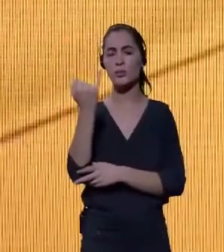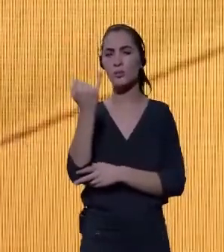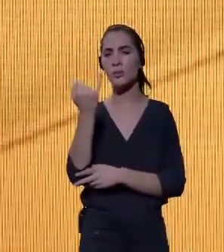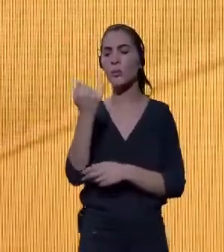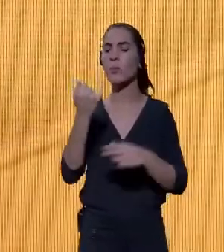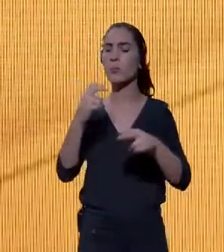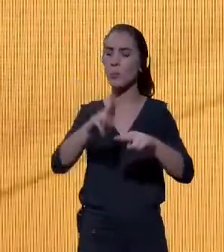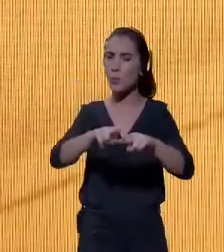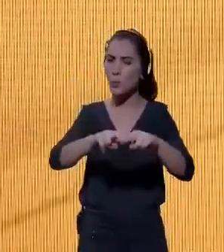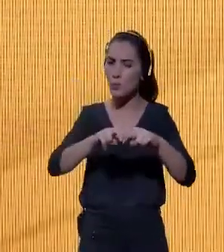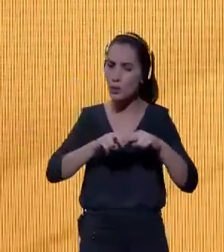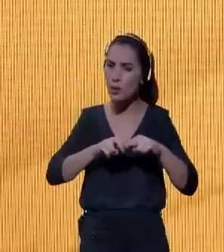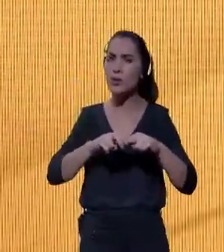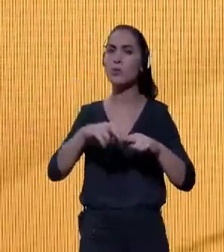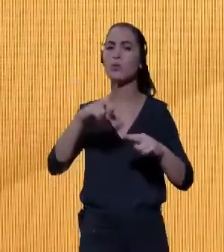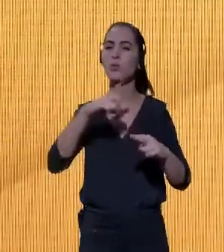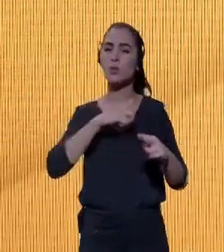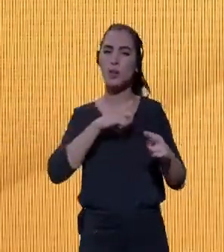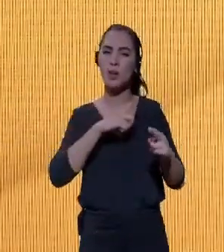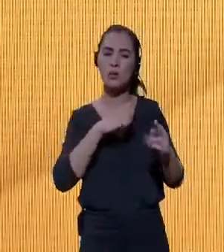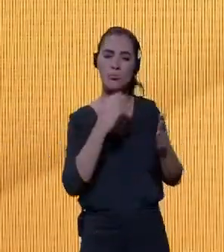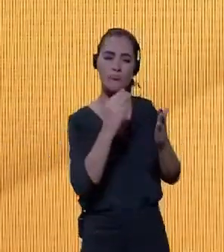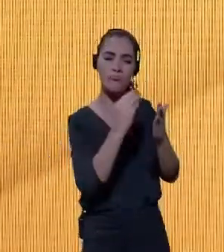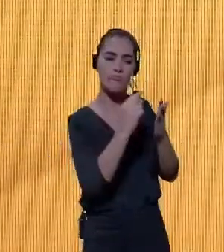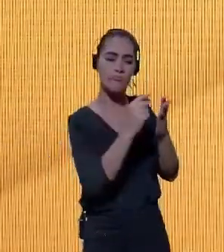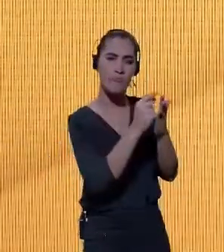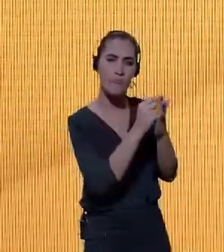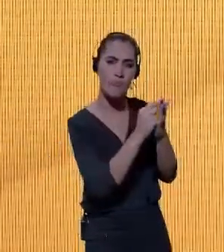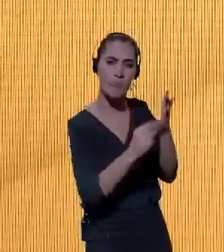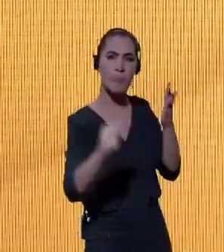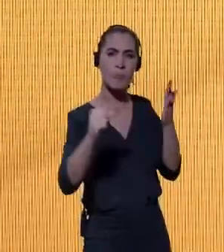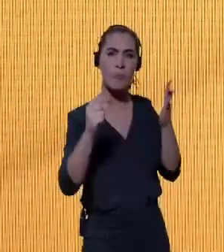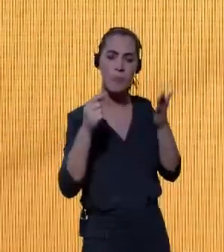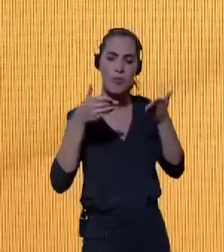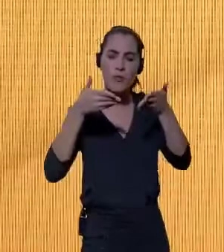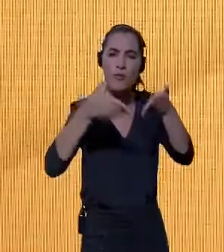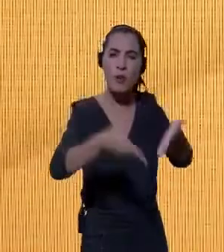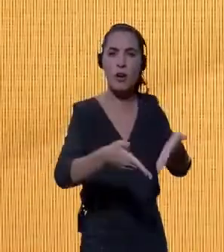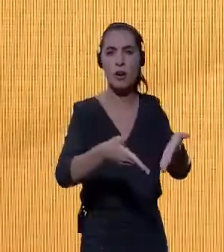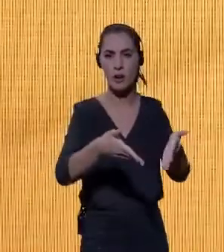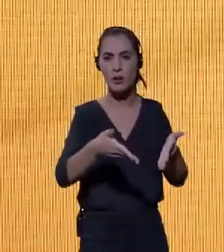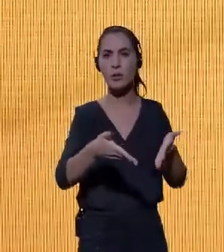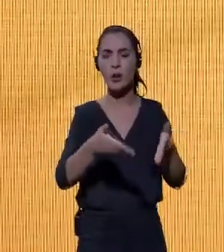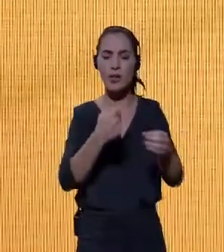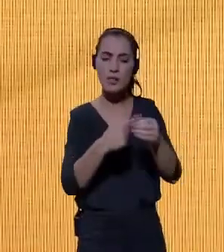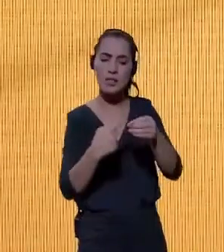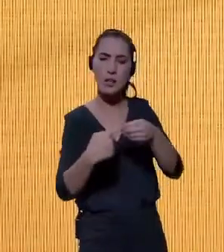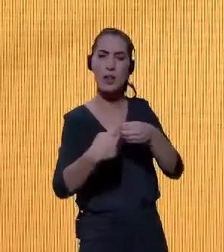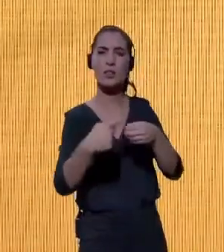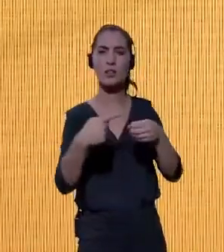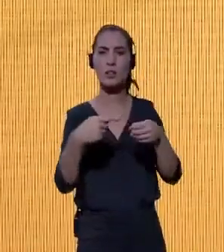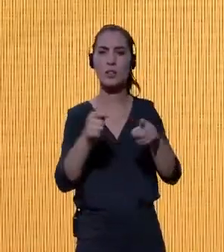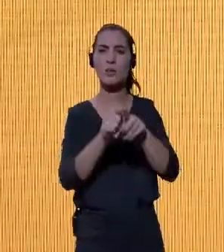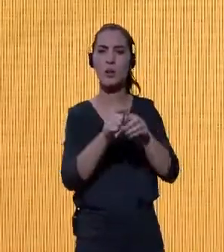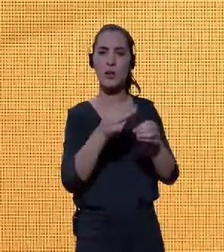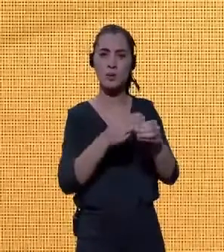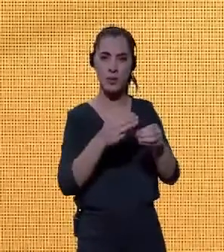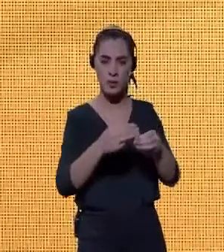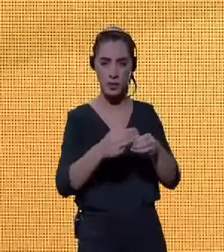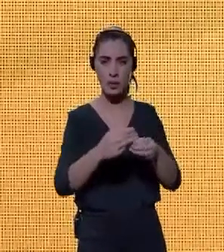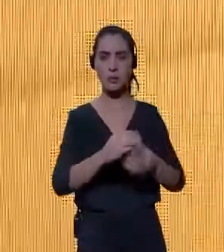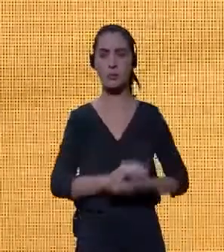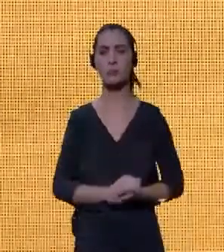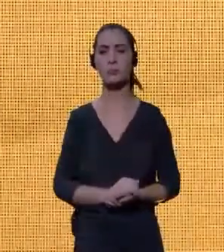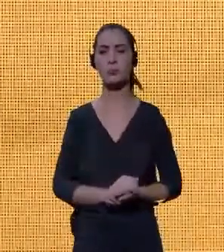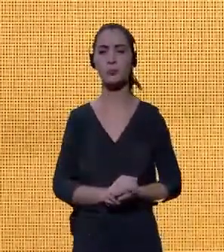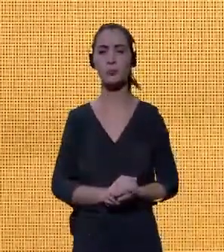dedicado na missão relacionada às cidades e municípios. Por fim, eu chego no